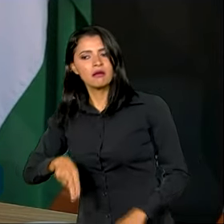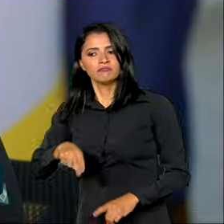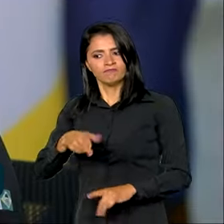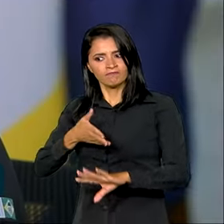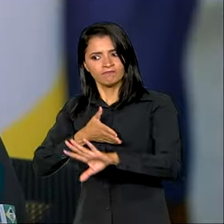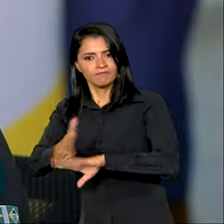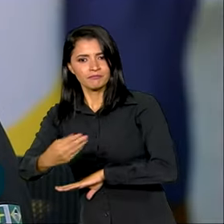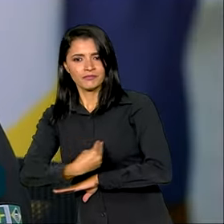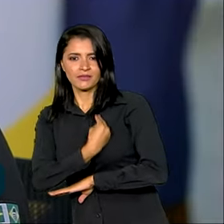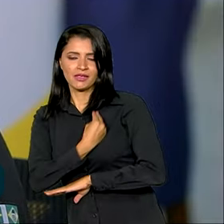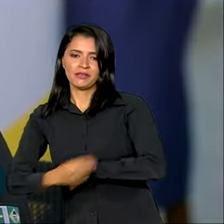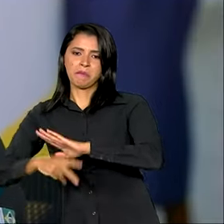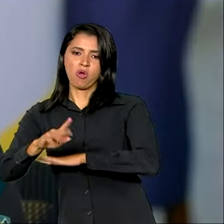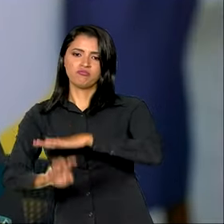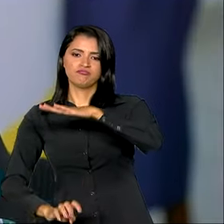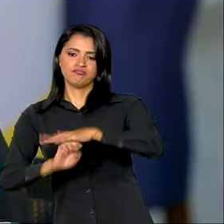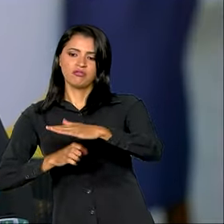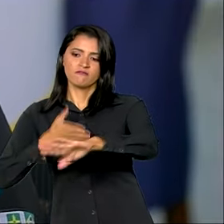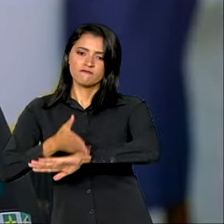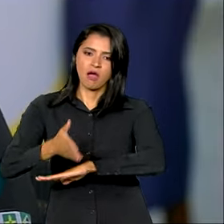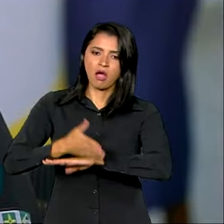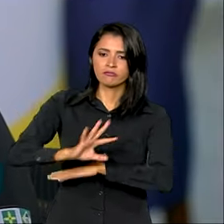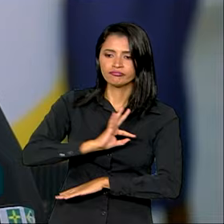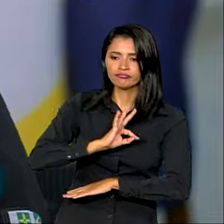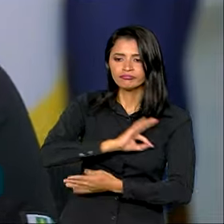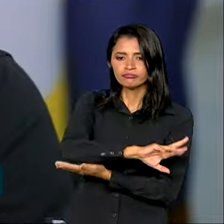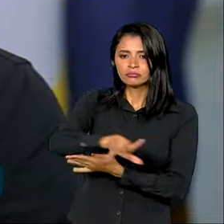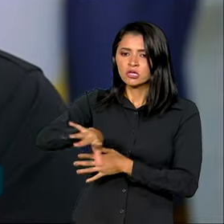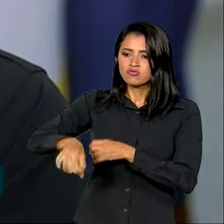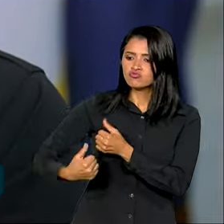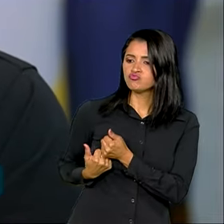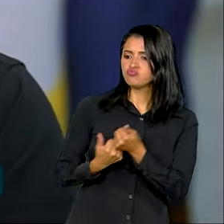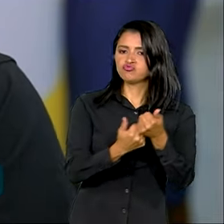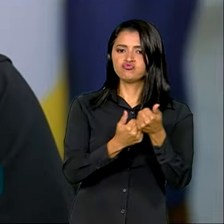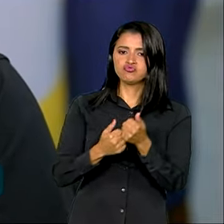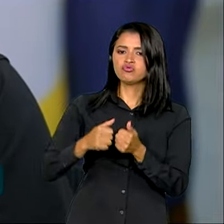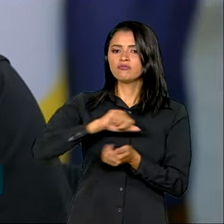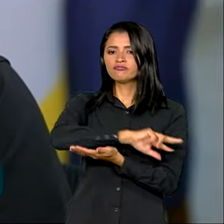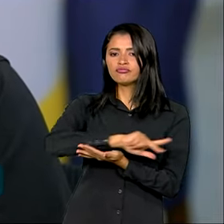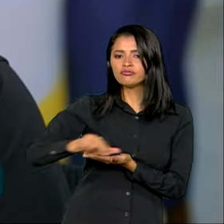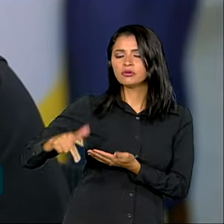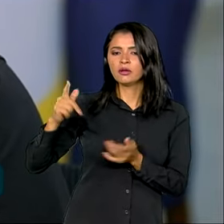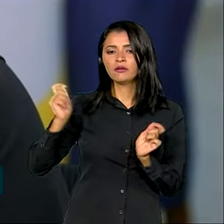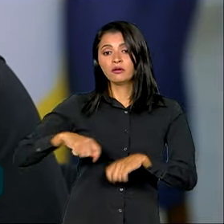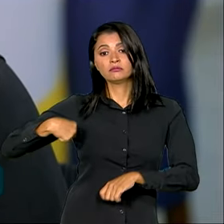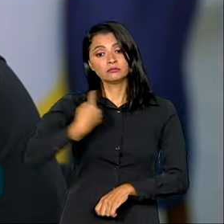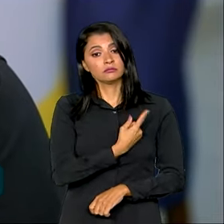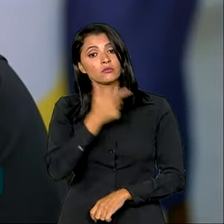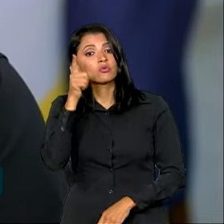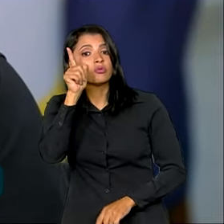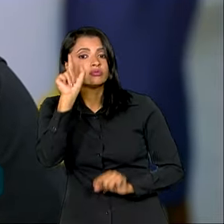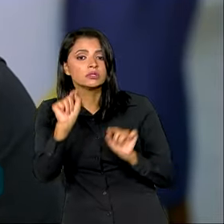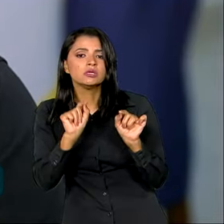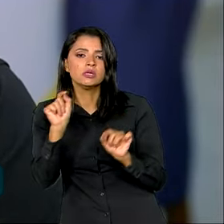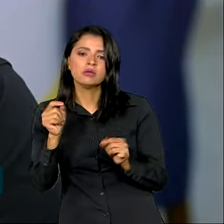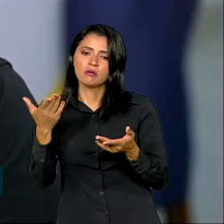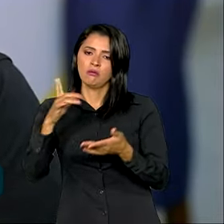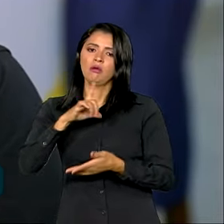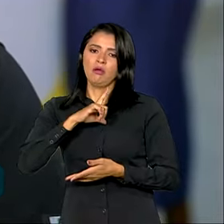nas ruas. Esse esforço, essa soma de esforço faz com que a gente consiga realmente ter uma